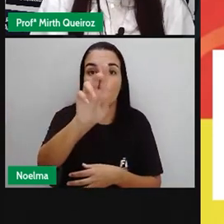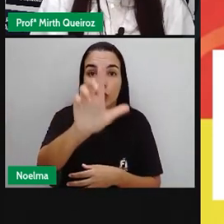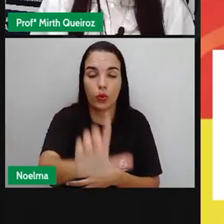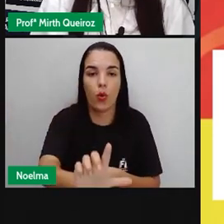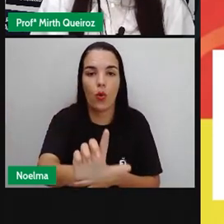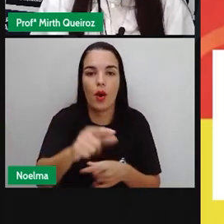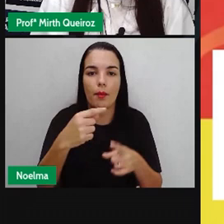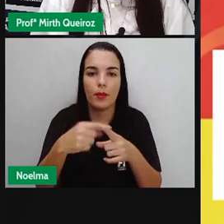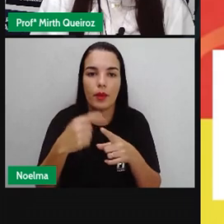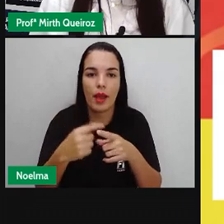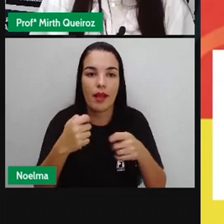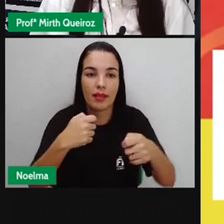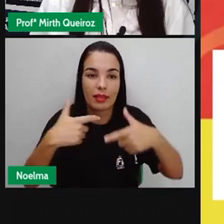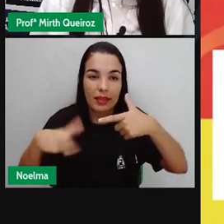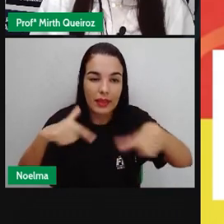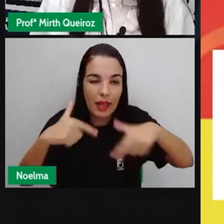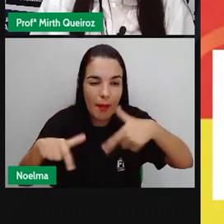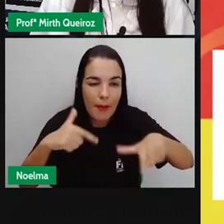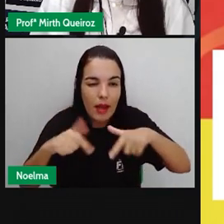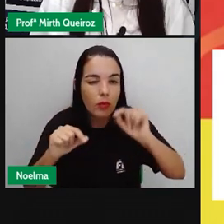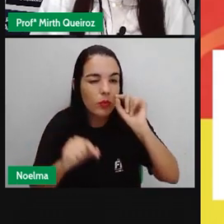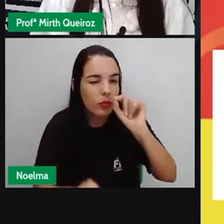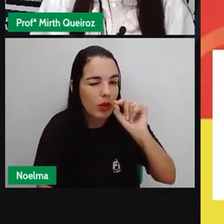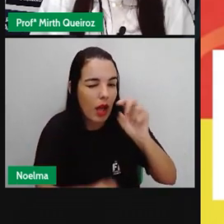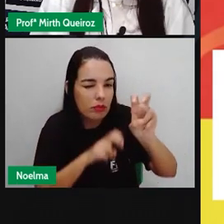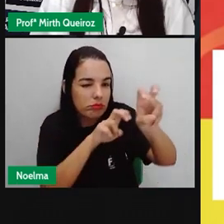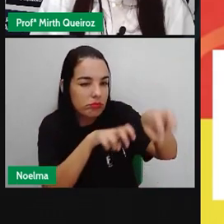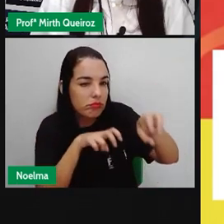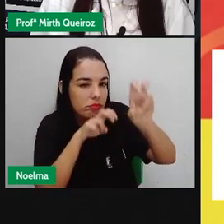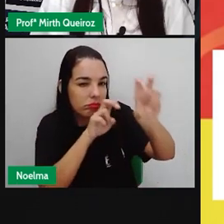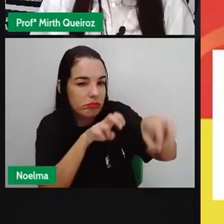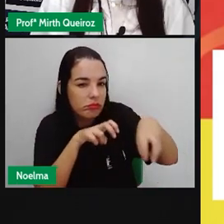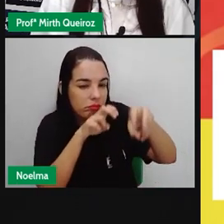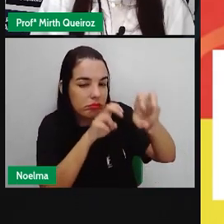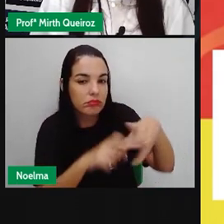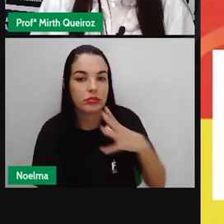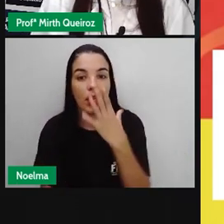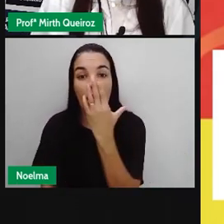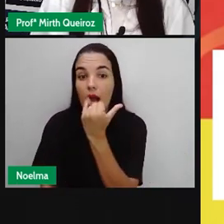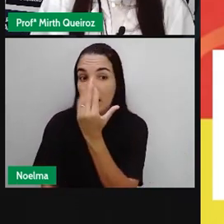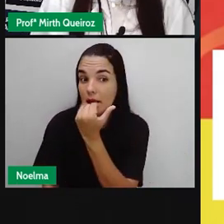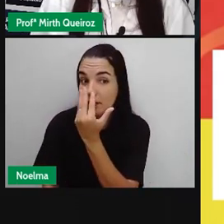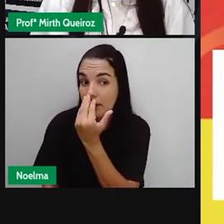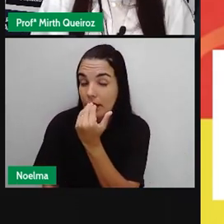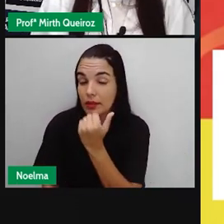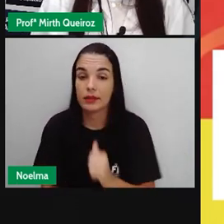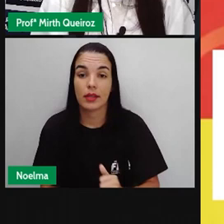policulturas alimentícias. É interessante a gente analisar até mesmo as características